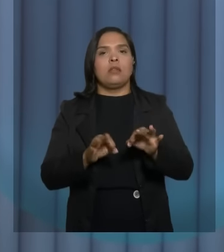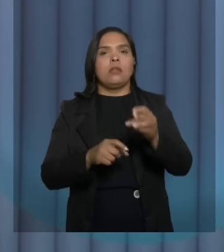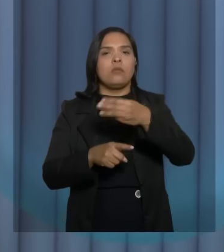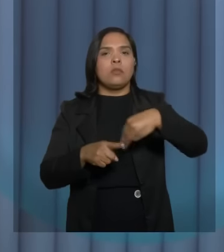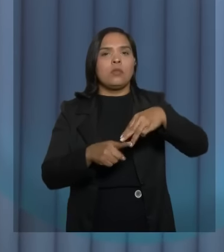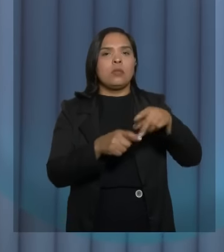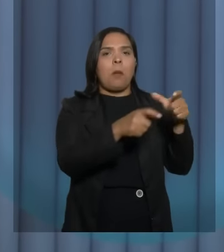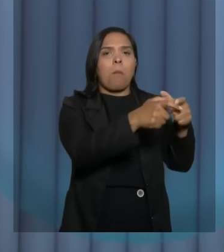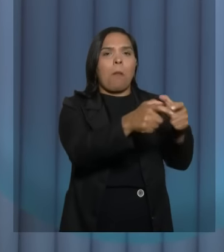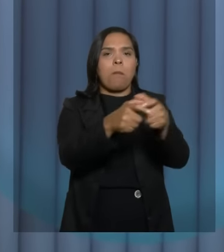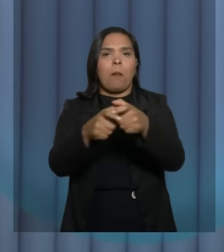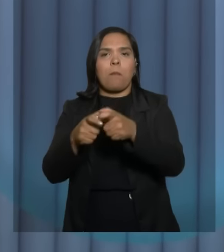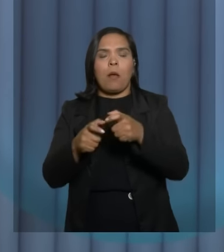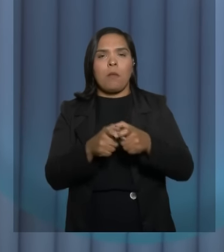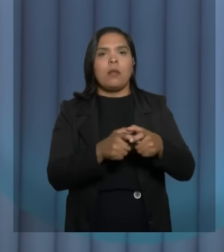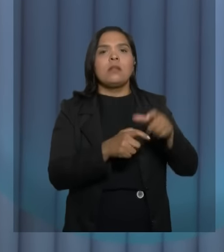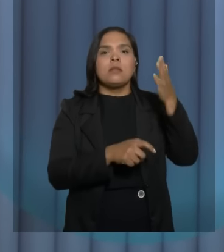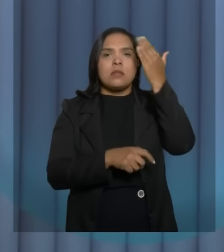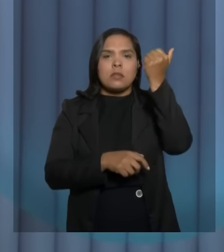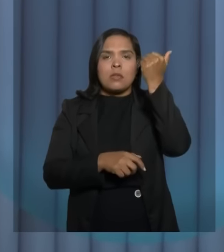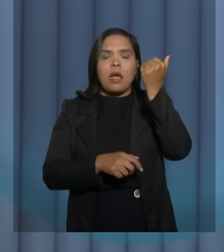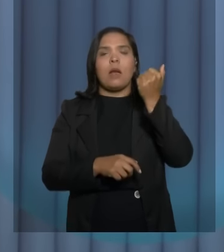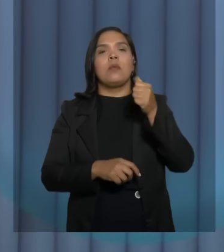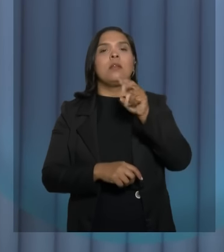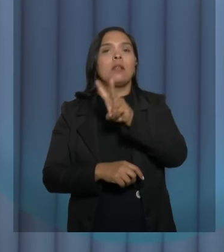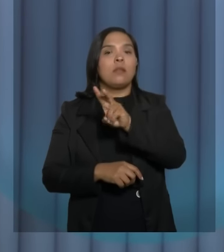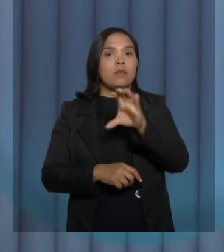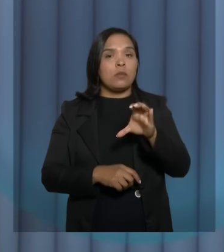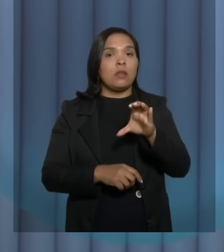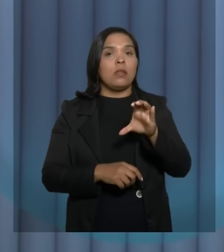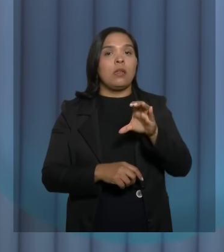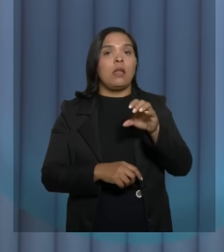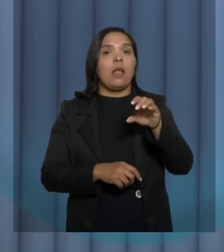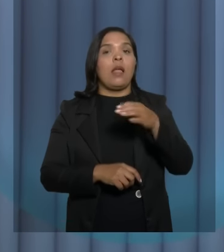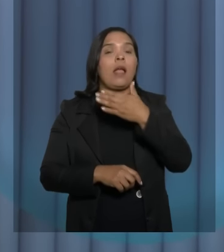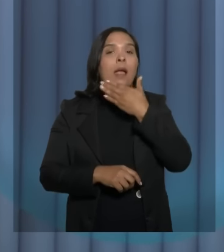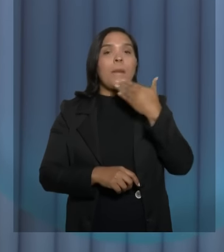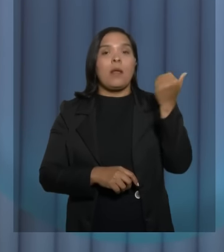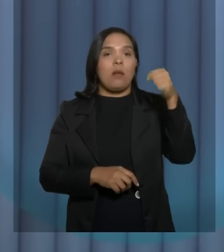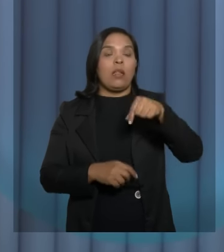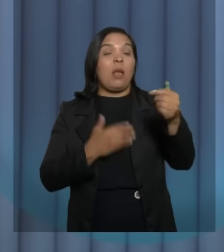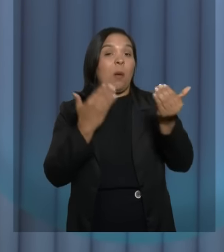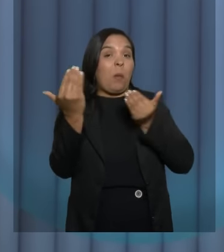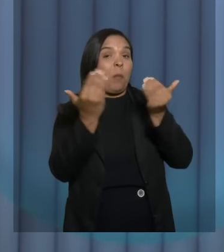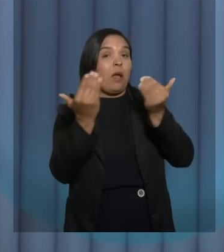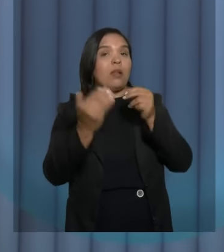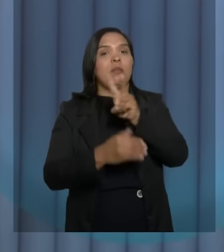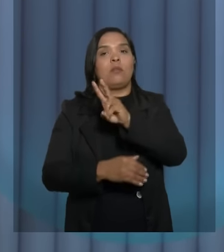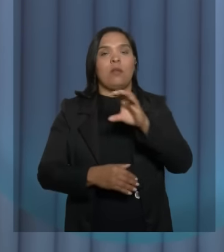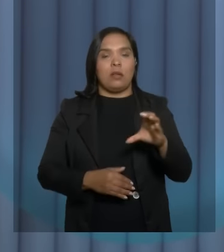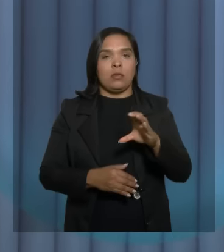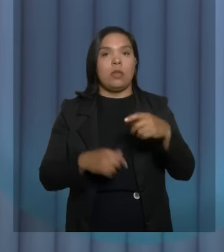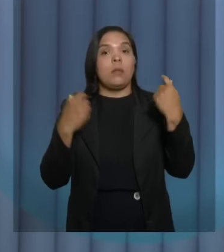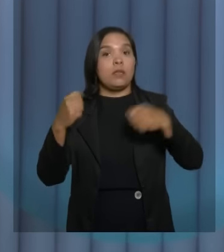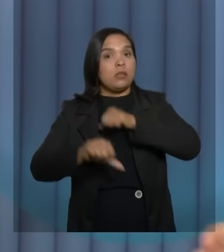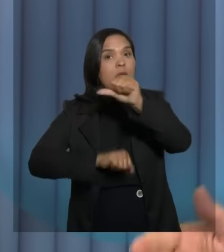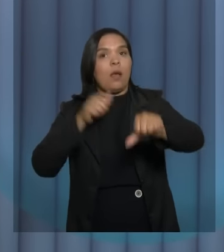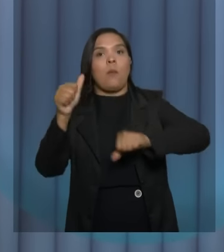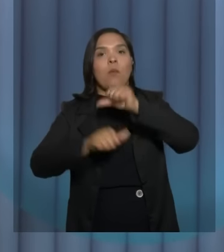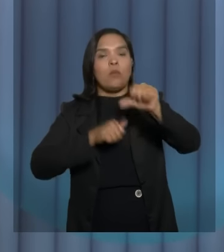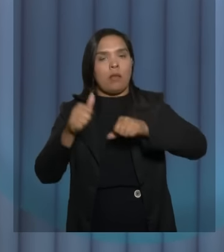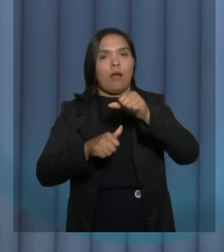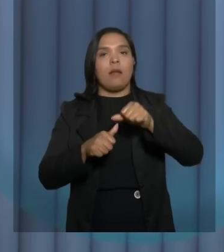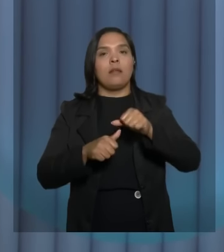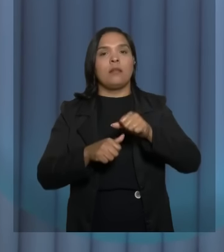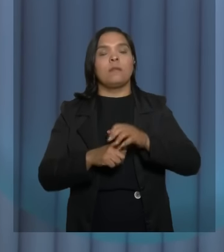menores que estão assistindo a gente sabem que a saúde do seu município é melhor do que a de Vitória da Conquista. Isso precisa mudar e vai mudar, Lúcia,